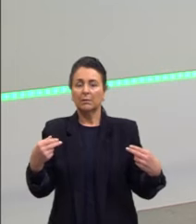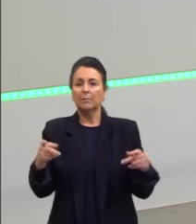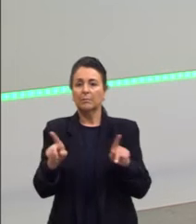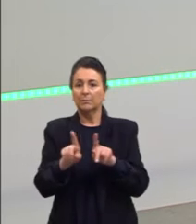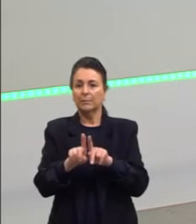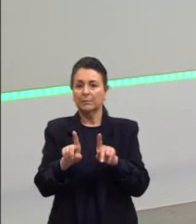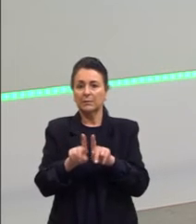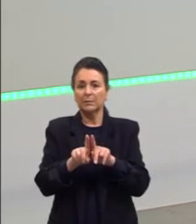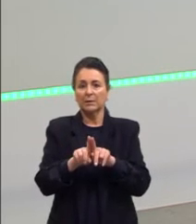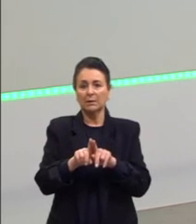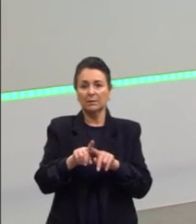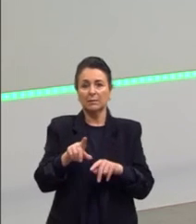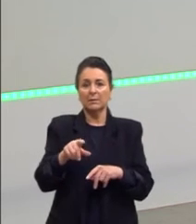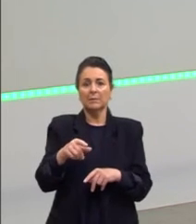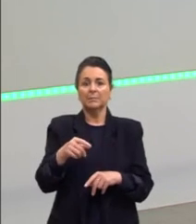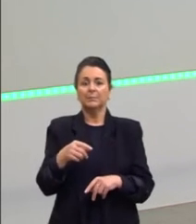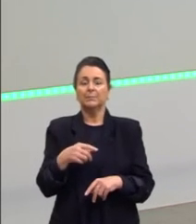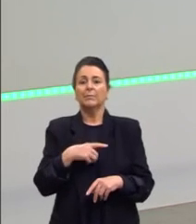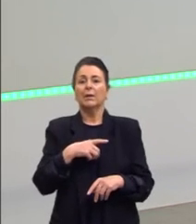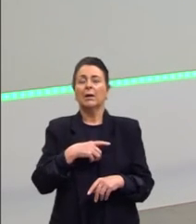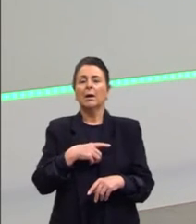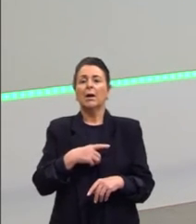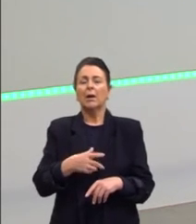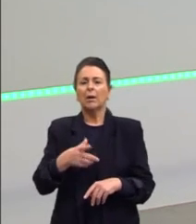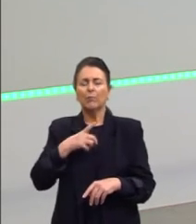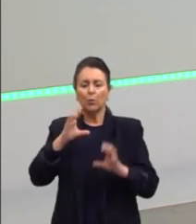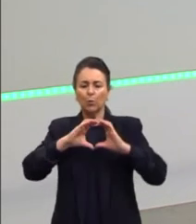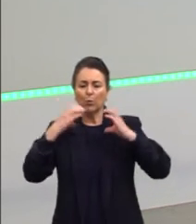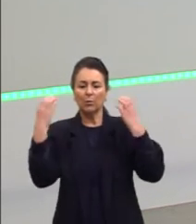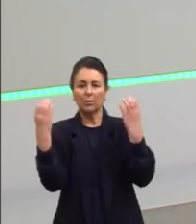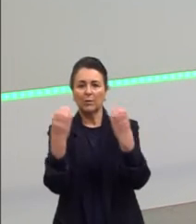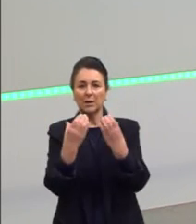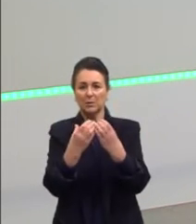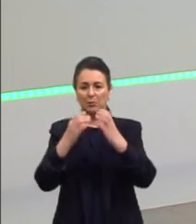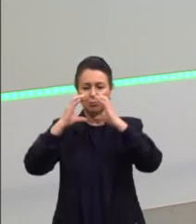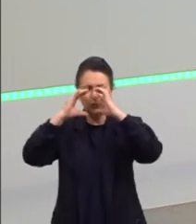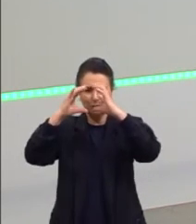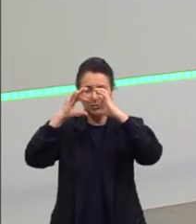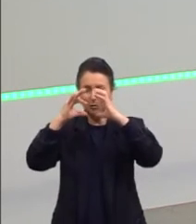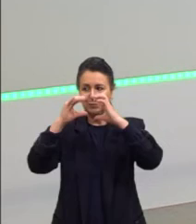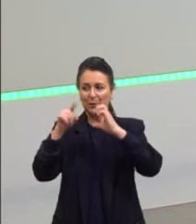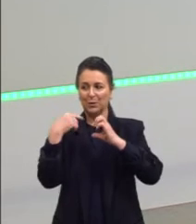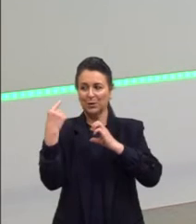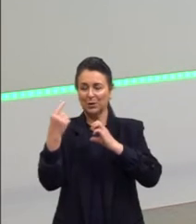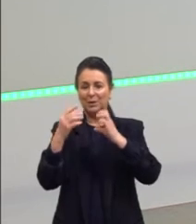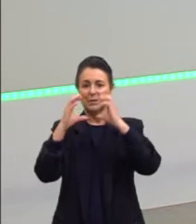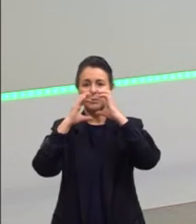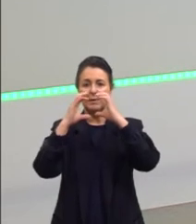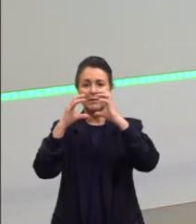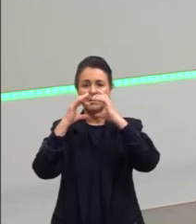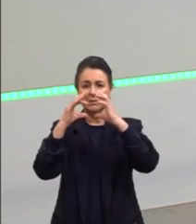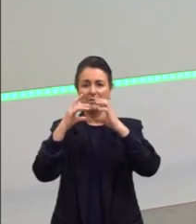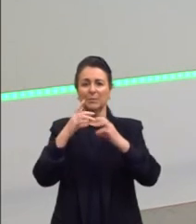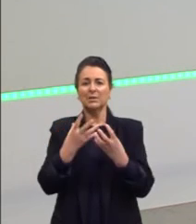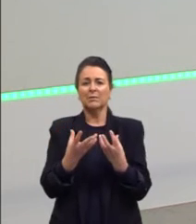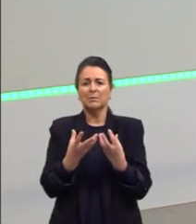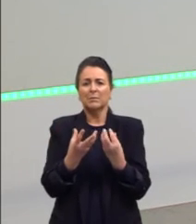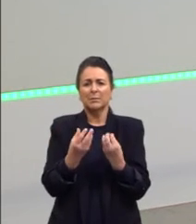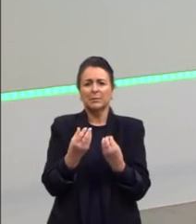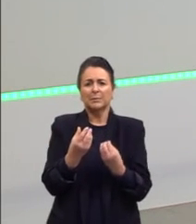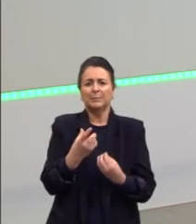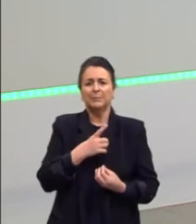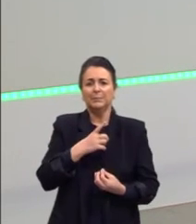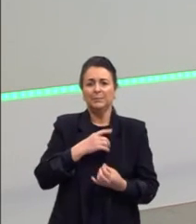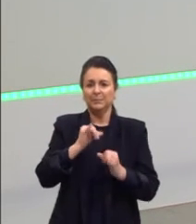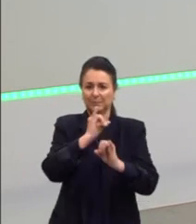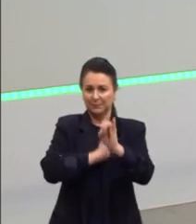também em tempos atuais. Eu vi uma vez no congresso de neurociência que o nosso cérebro, às vezes, é parecido com a